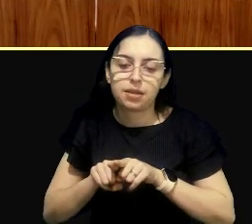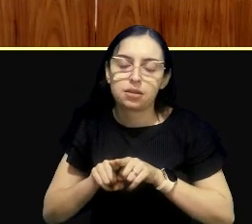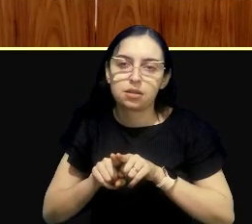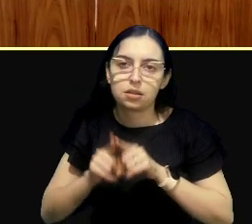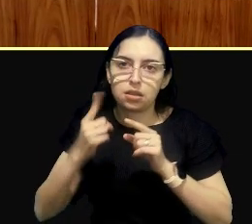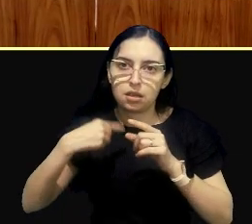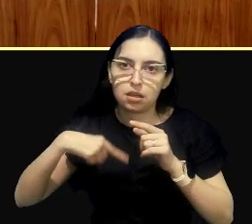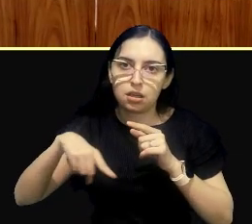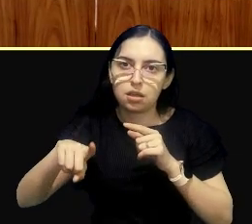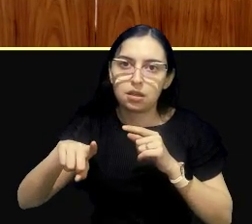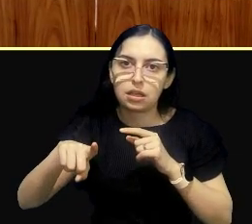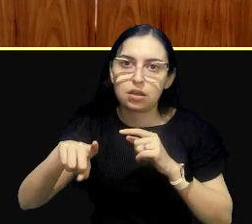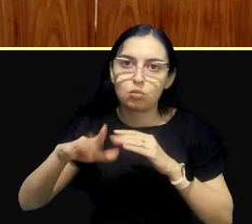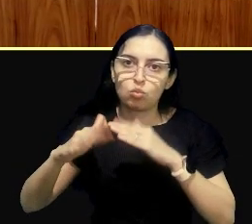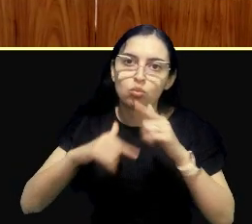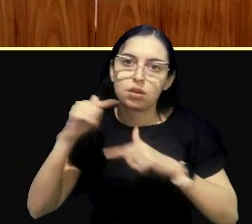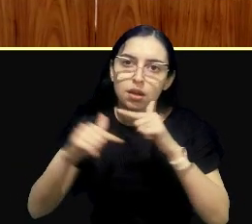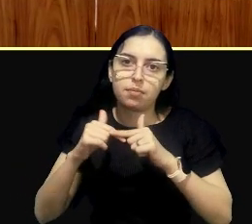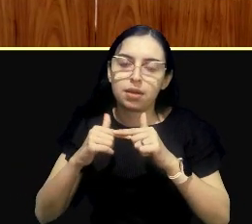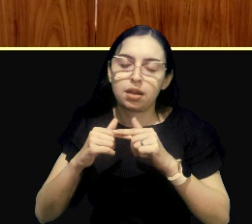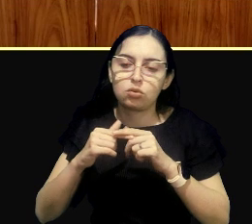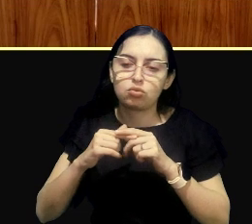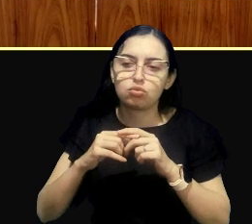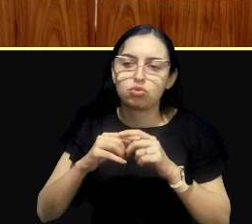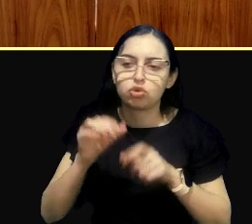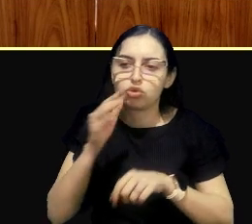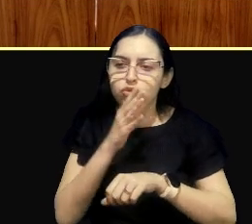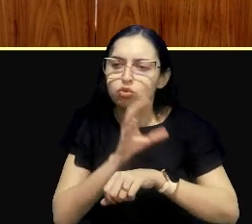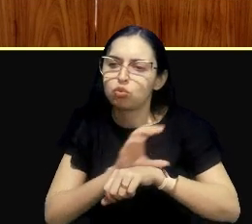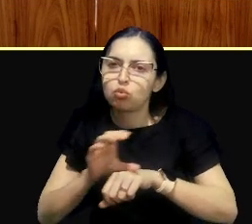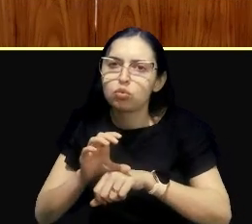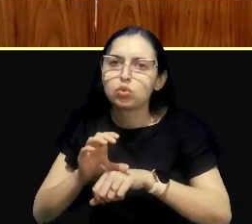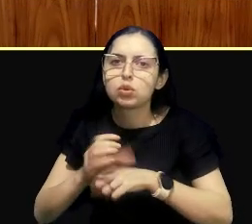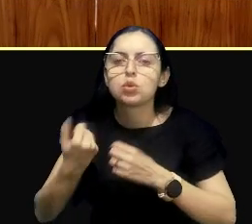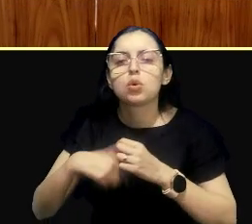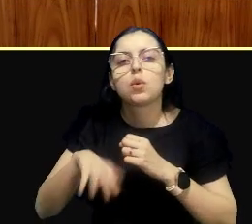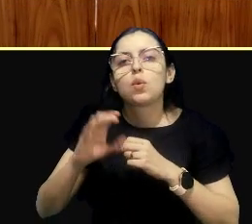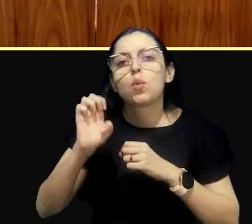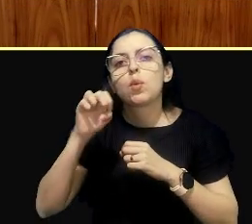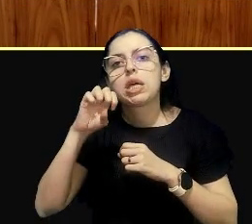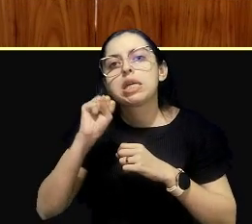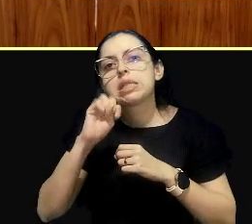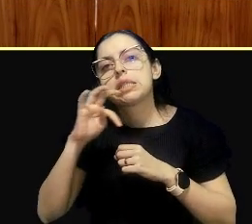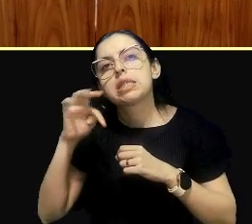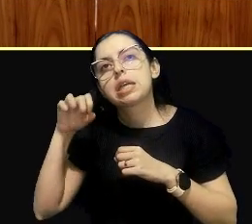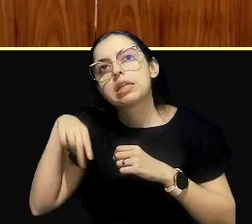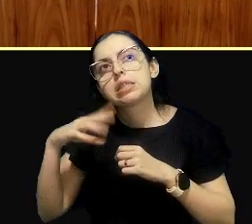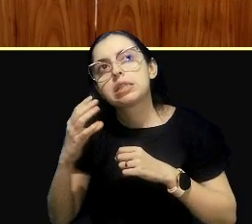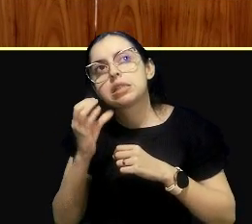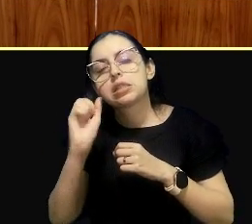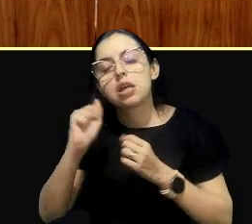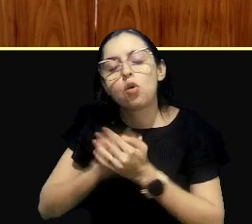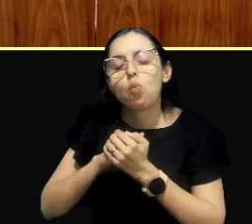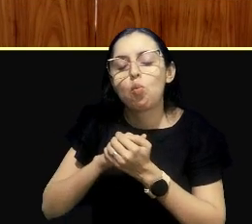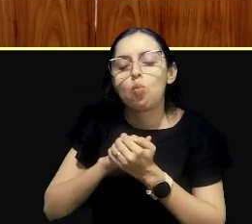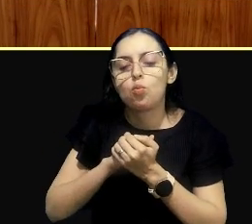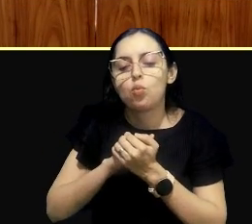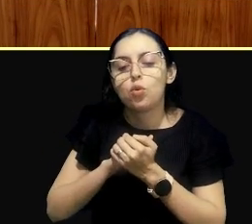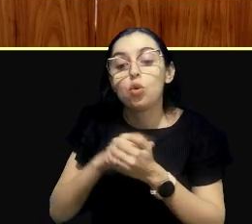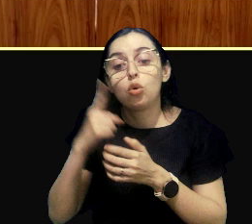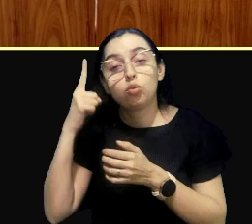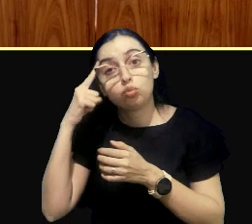no trabalho de extensão, né, trabalhando essas ideias e que haja um dia,